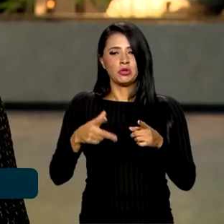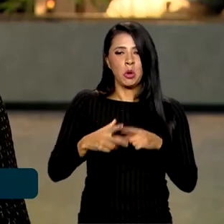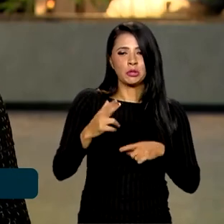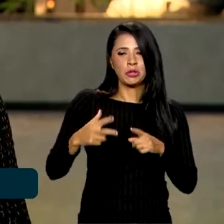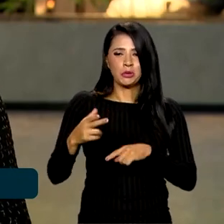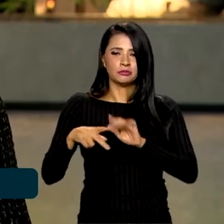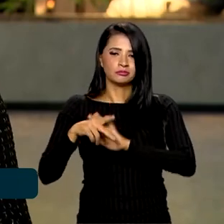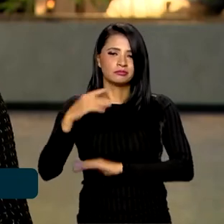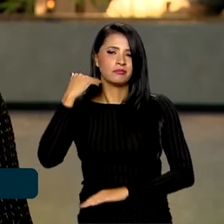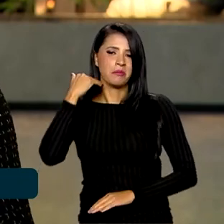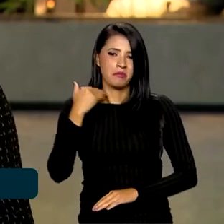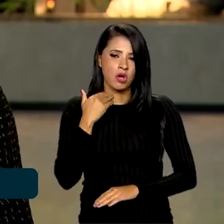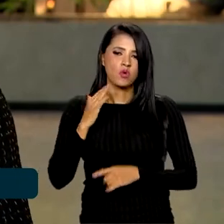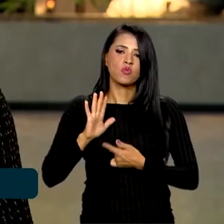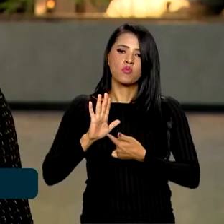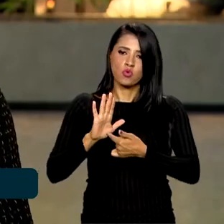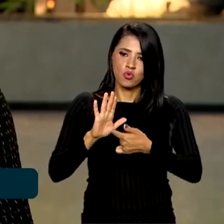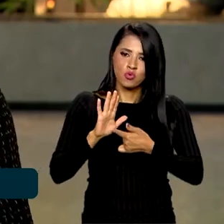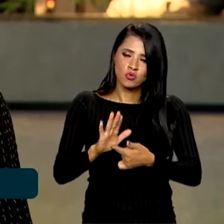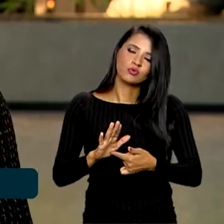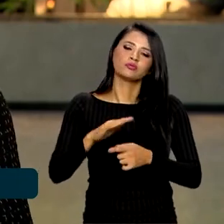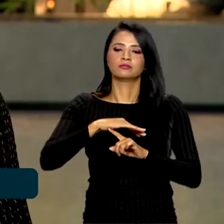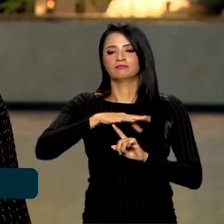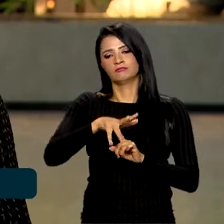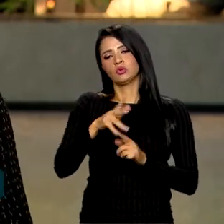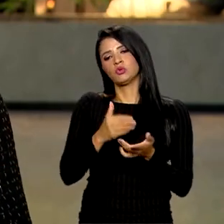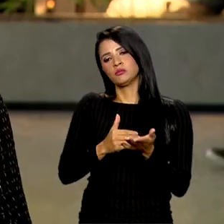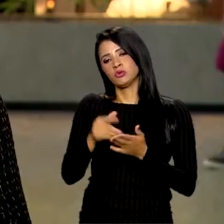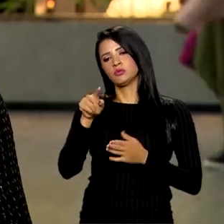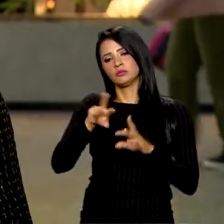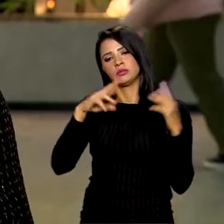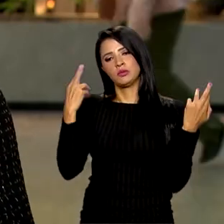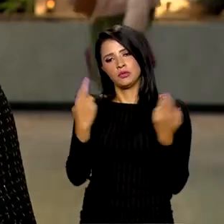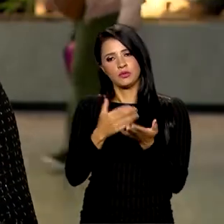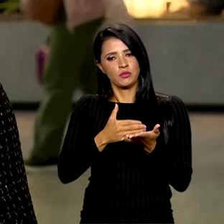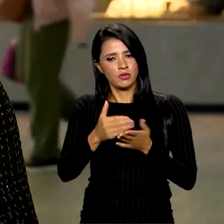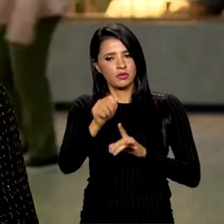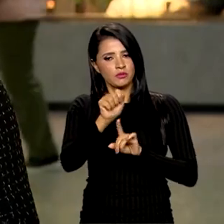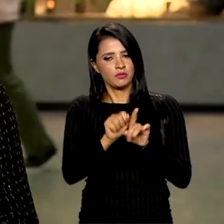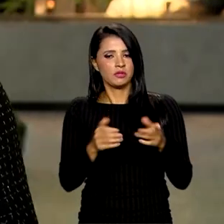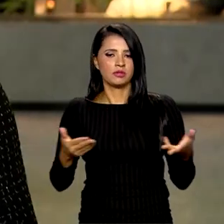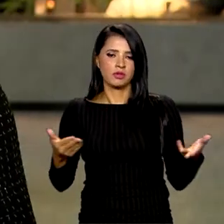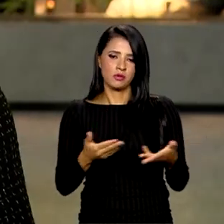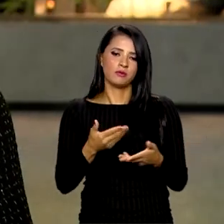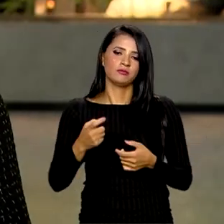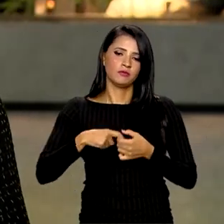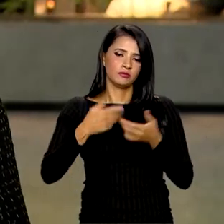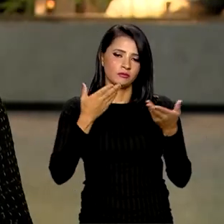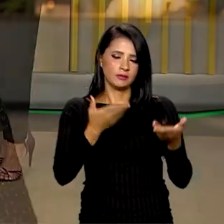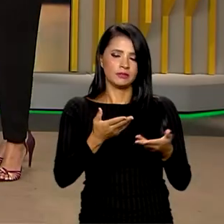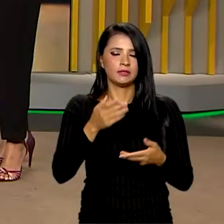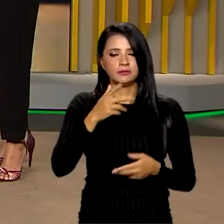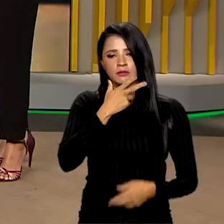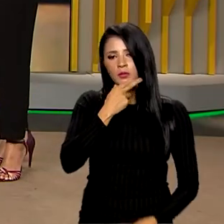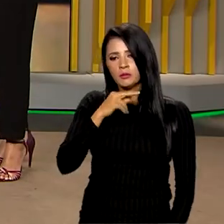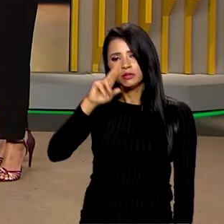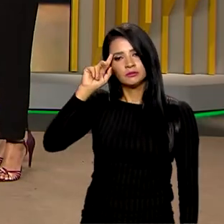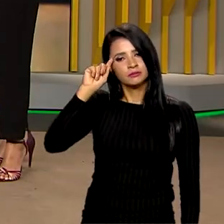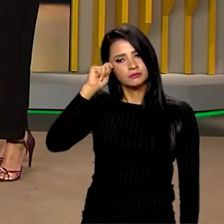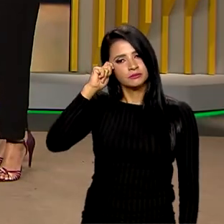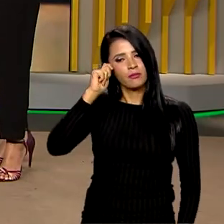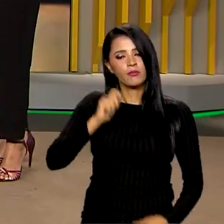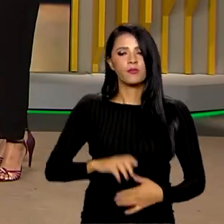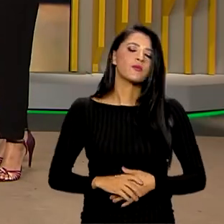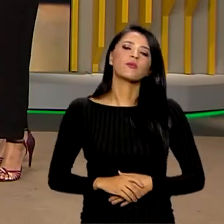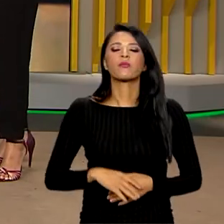que o Banco Central sinalizou que deve ter começado aí nessa reunião do início do mês. Volto com vocês, Roberto e Ana. Muito obrigado,